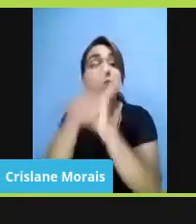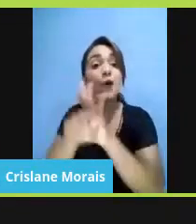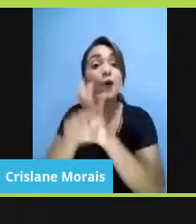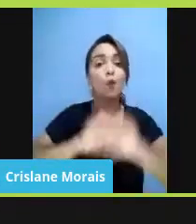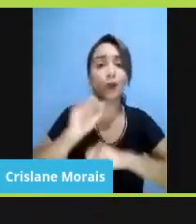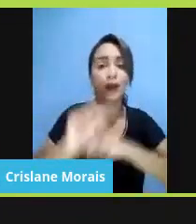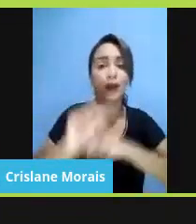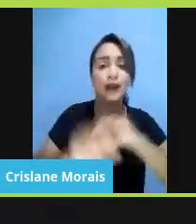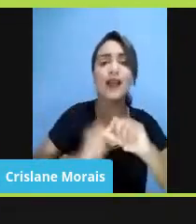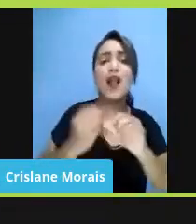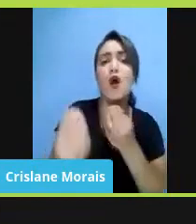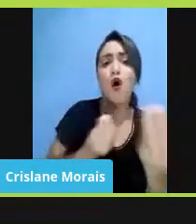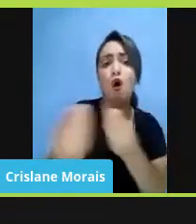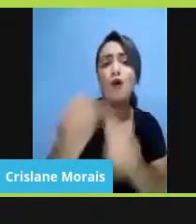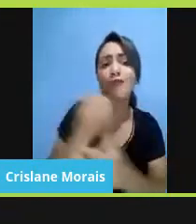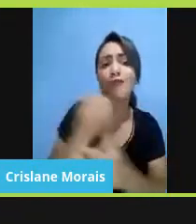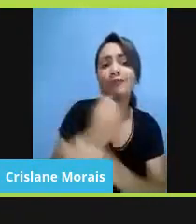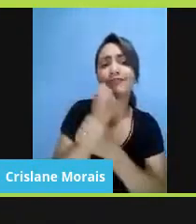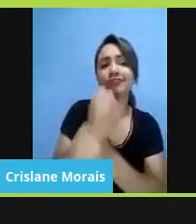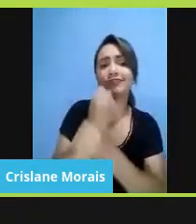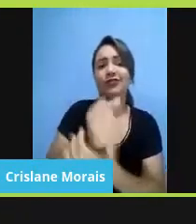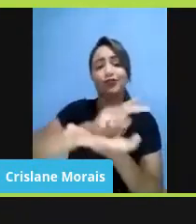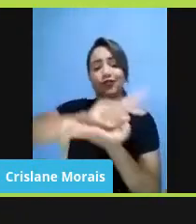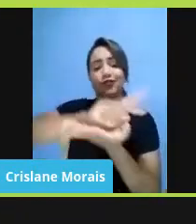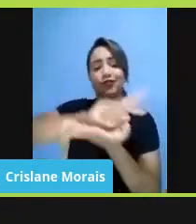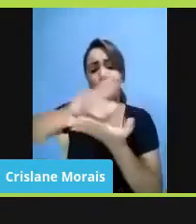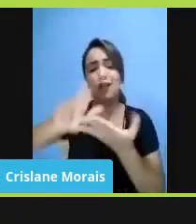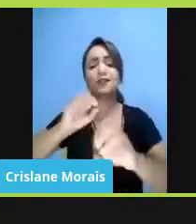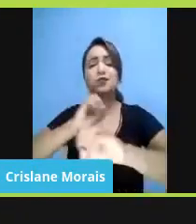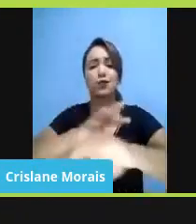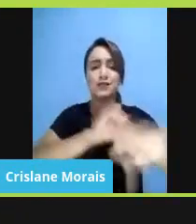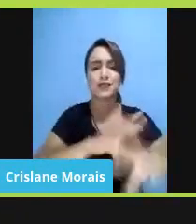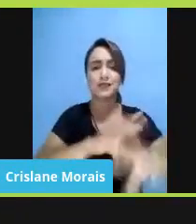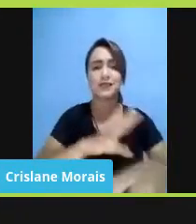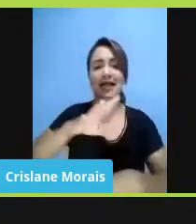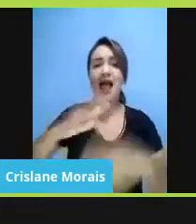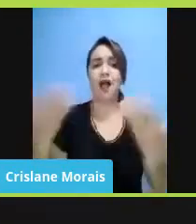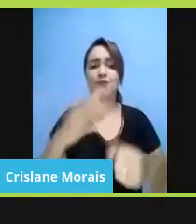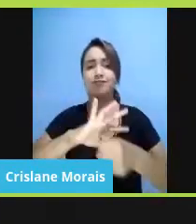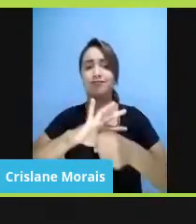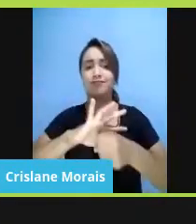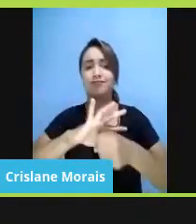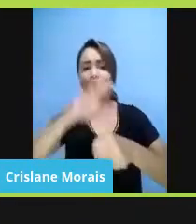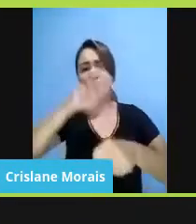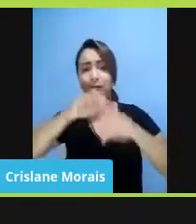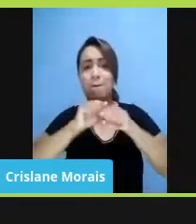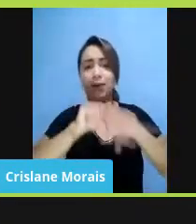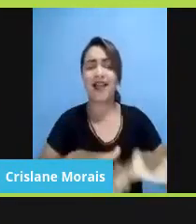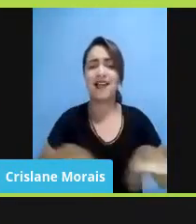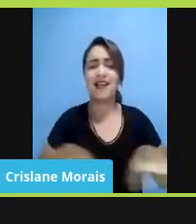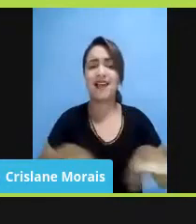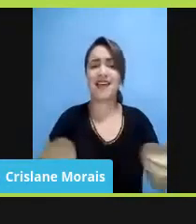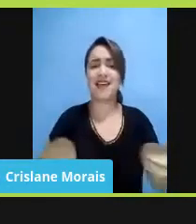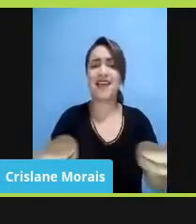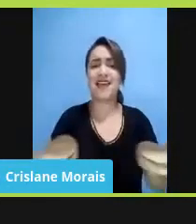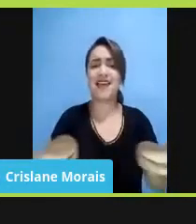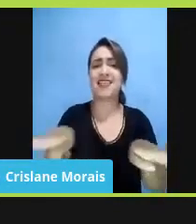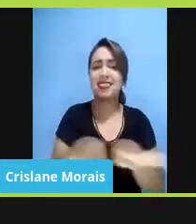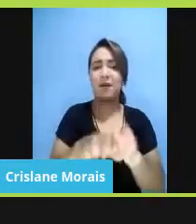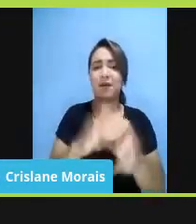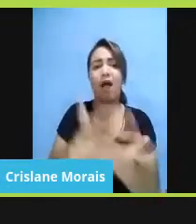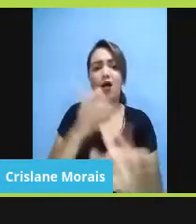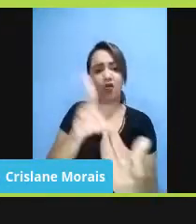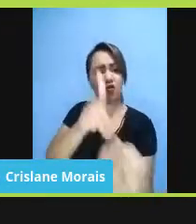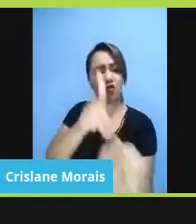como assegurar a diversidade educacional em tempos de pandemia e aulas online? As escolas e universidades podem